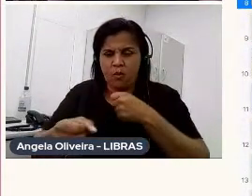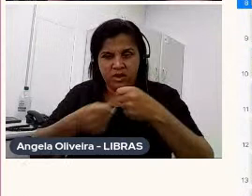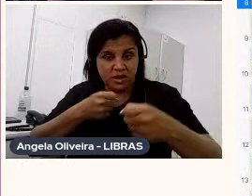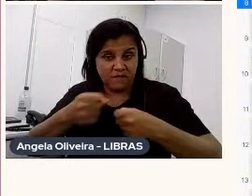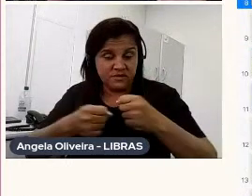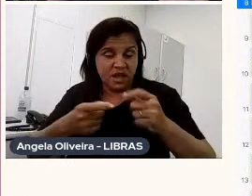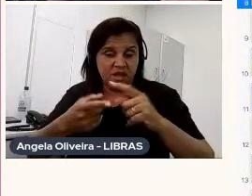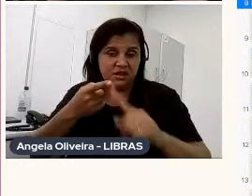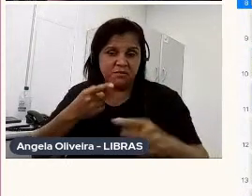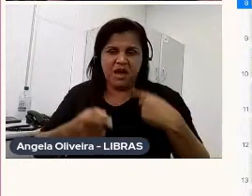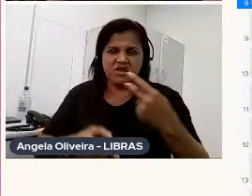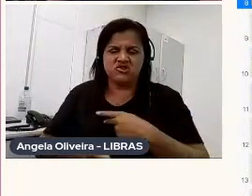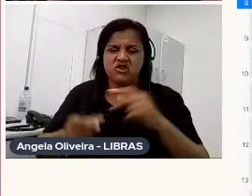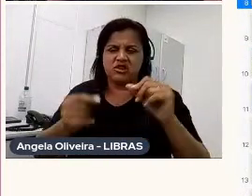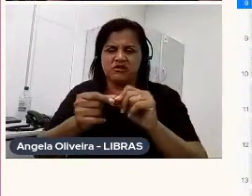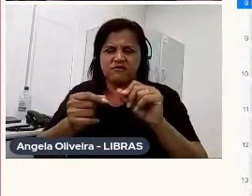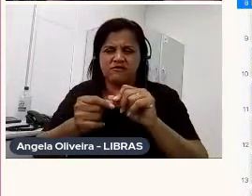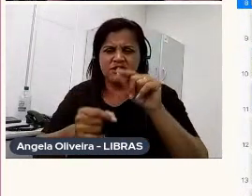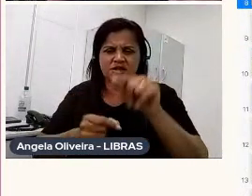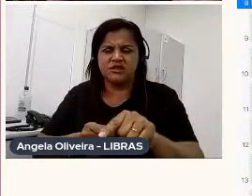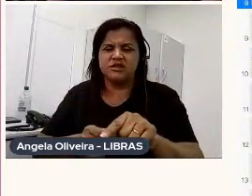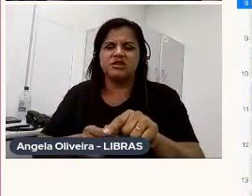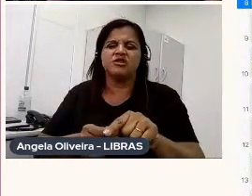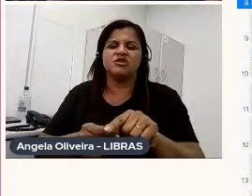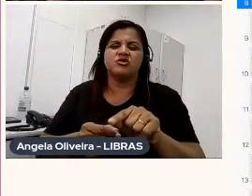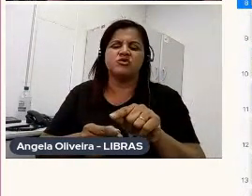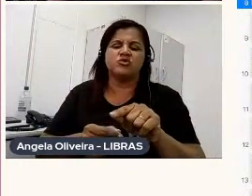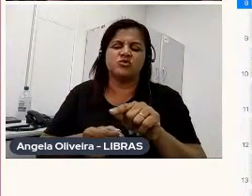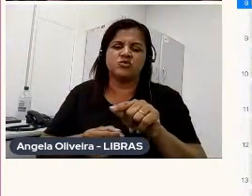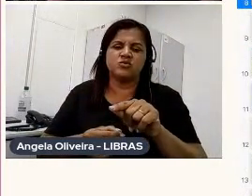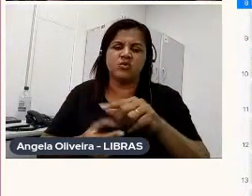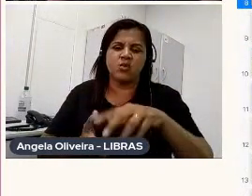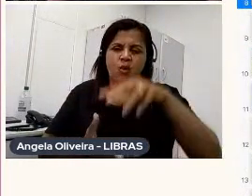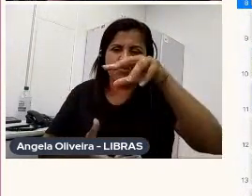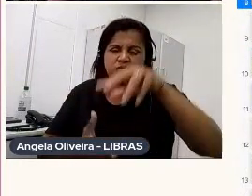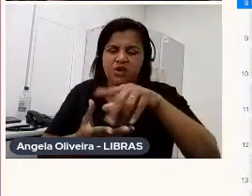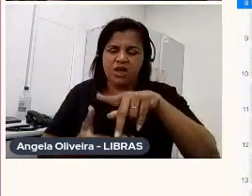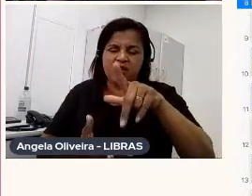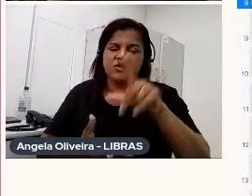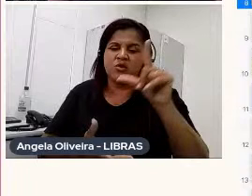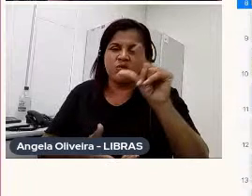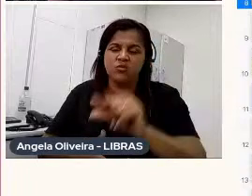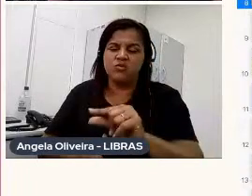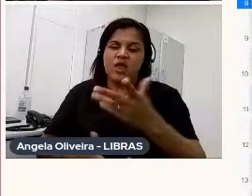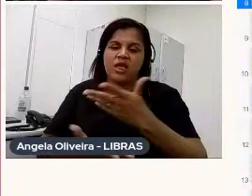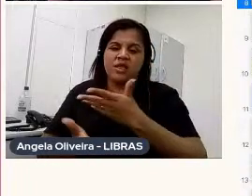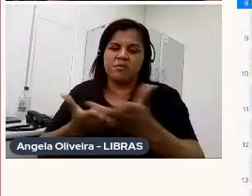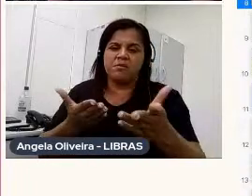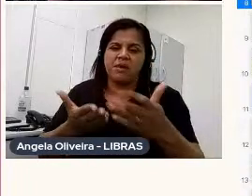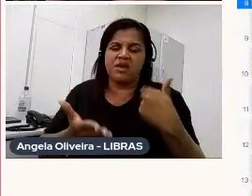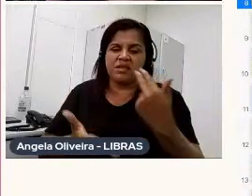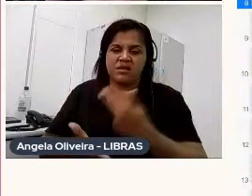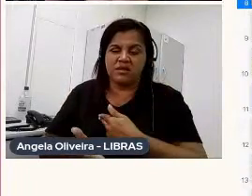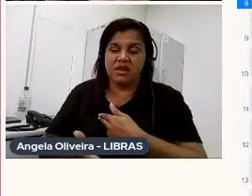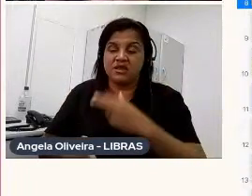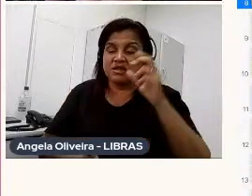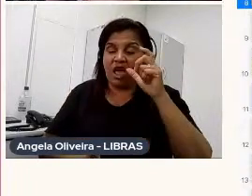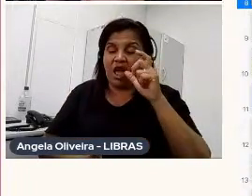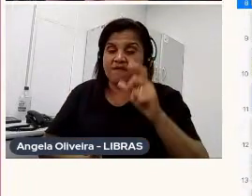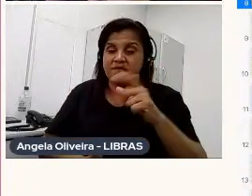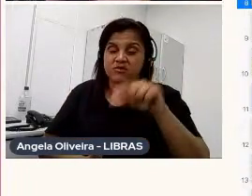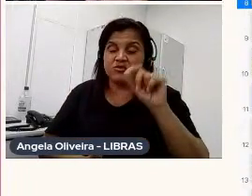gente fez isso com os bonecos, e a intenção do Curta era que a gente perdesse a referência do que é